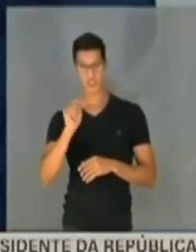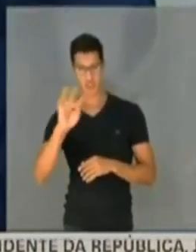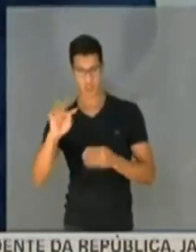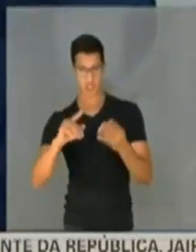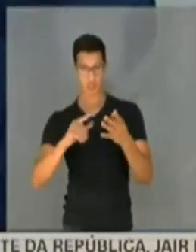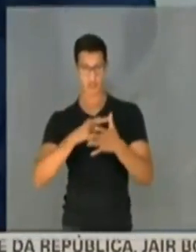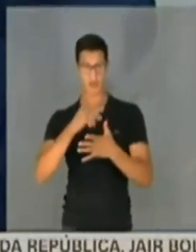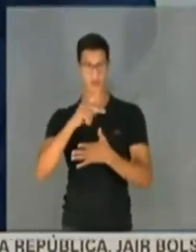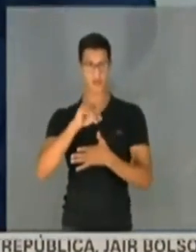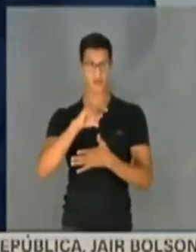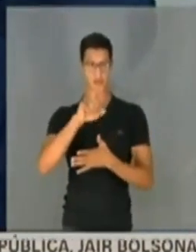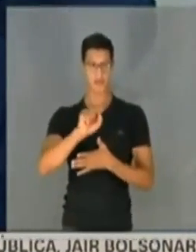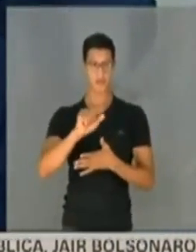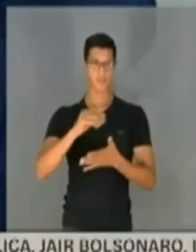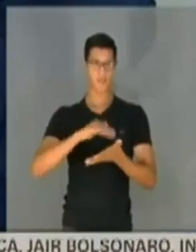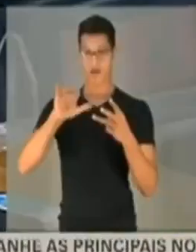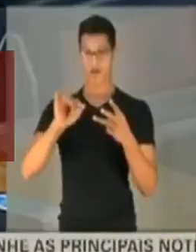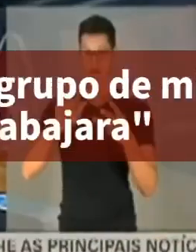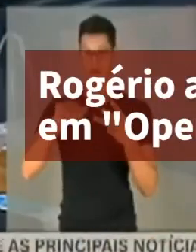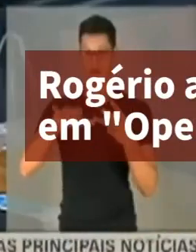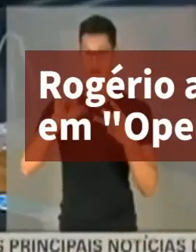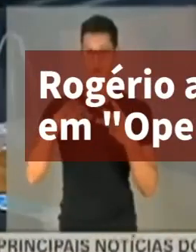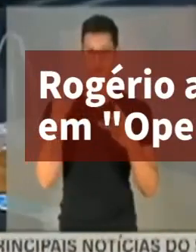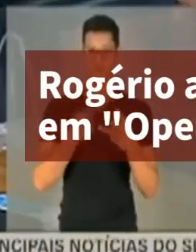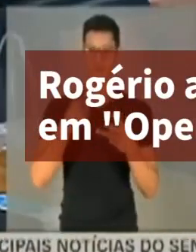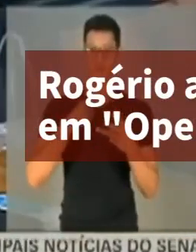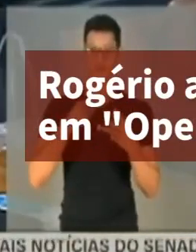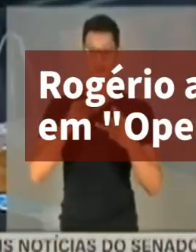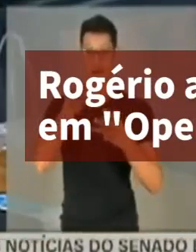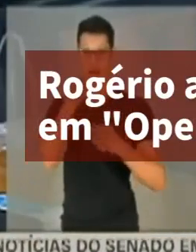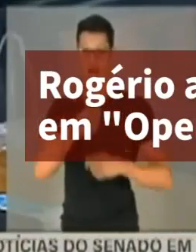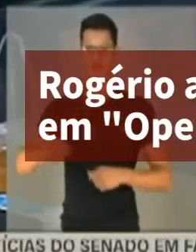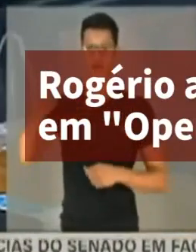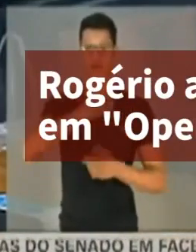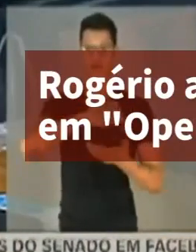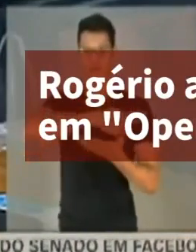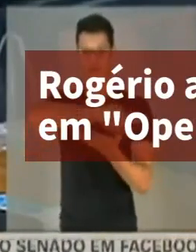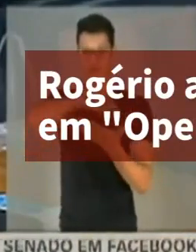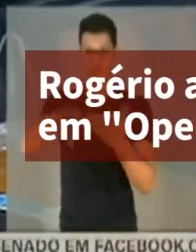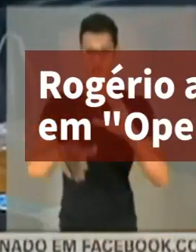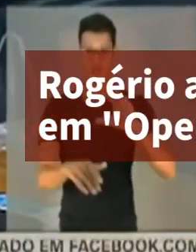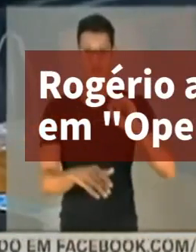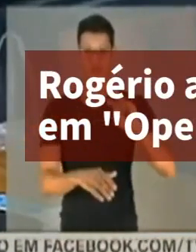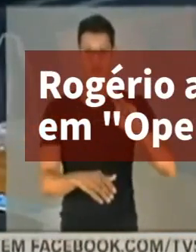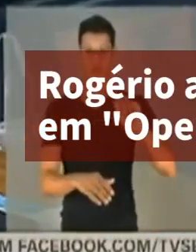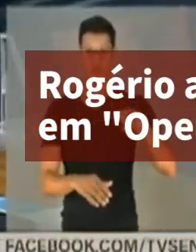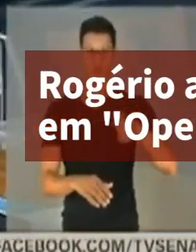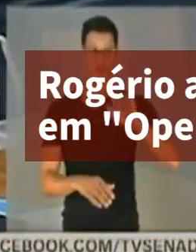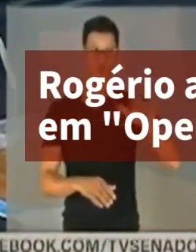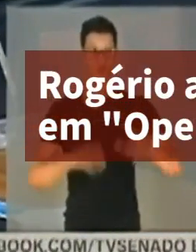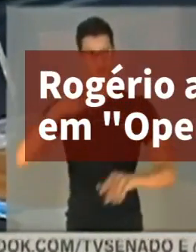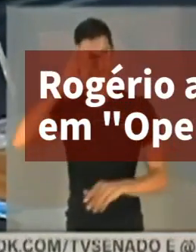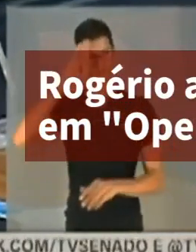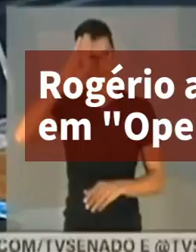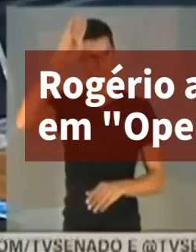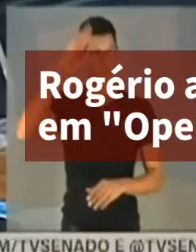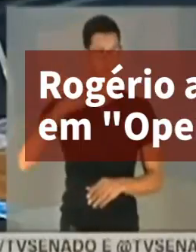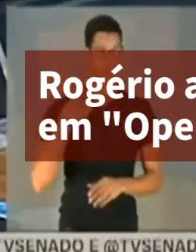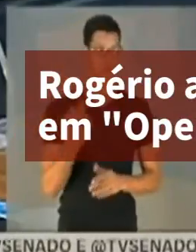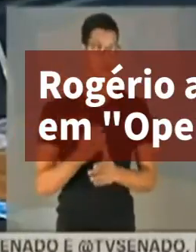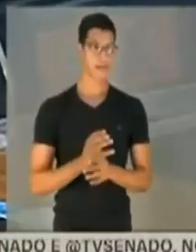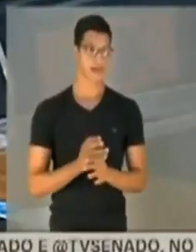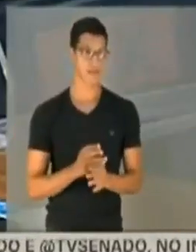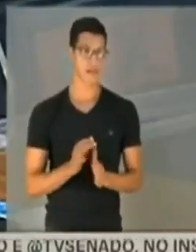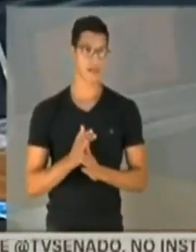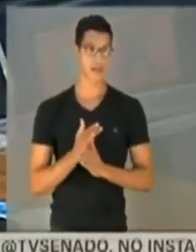e com o coronel e secretário Elcio Franco. Nós temos uma associação de vários coronéis do Exército em torno